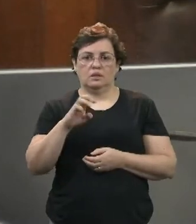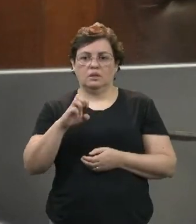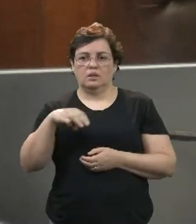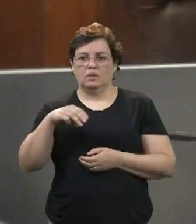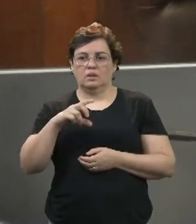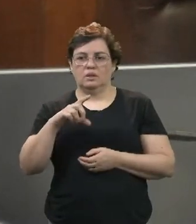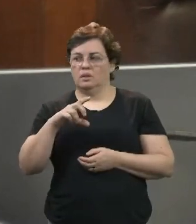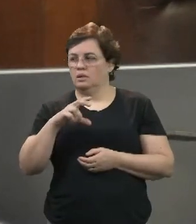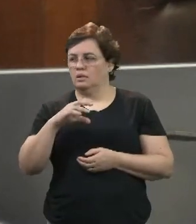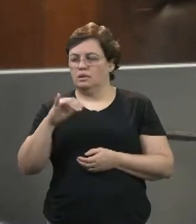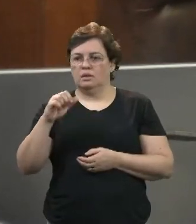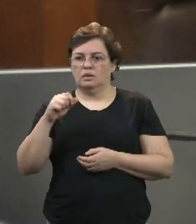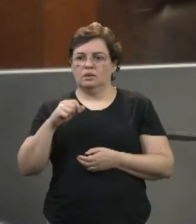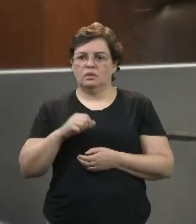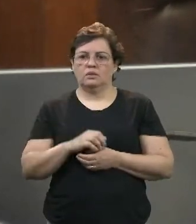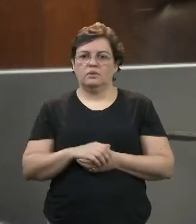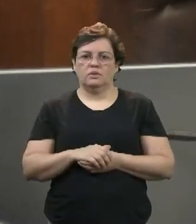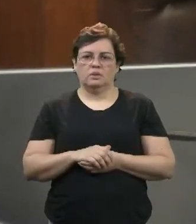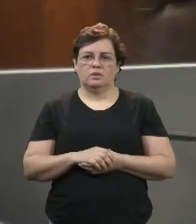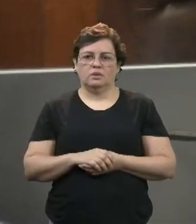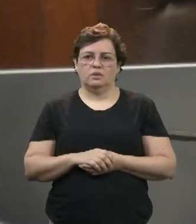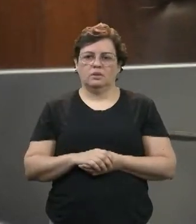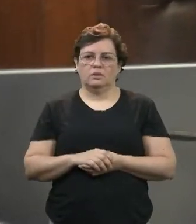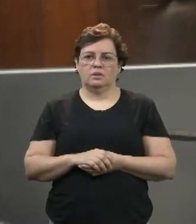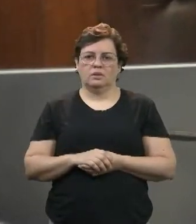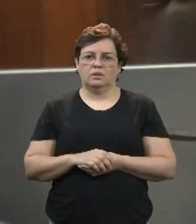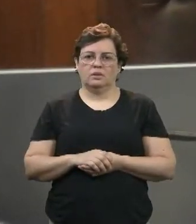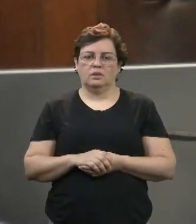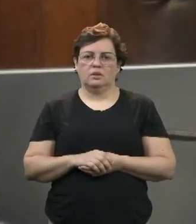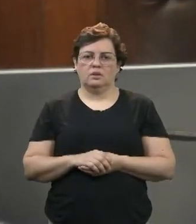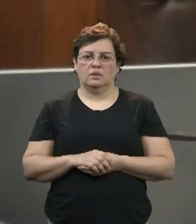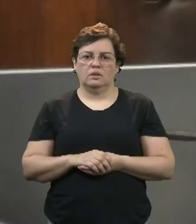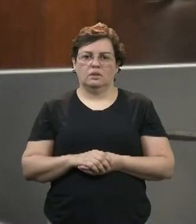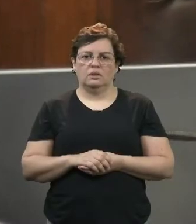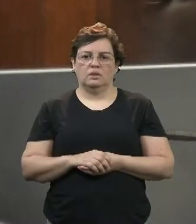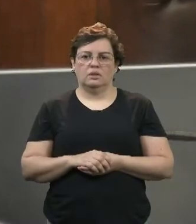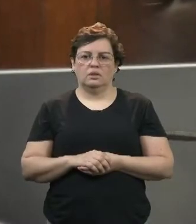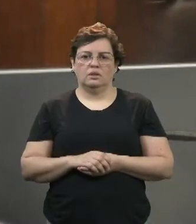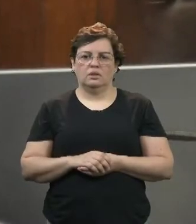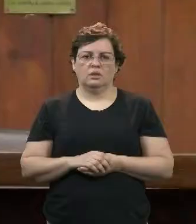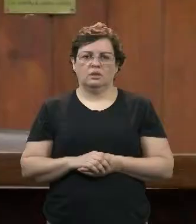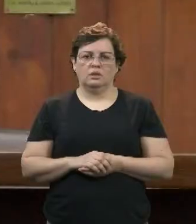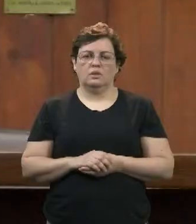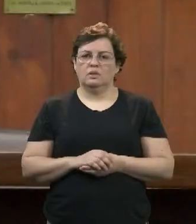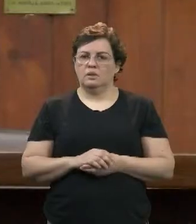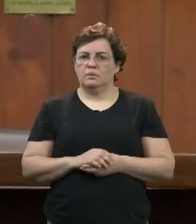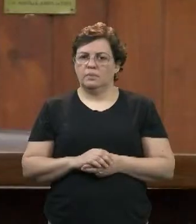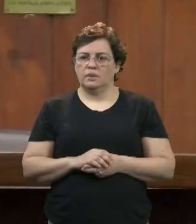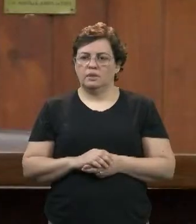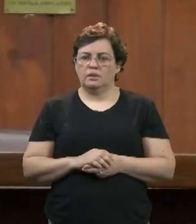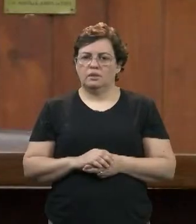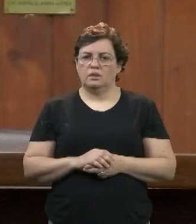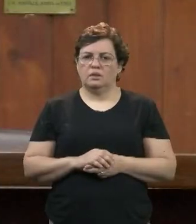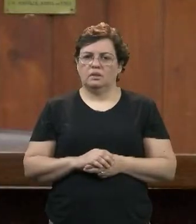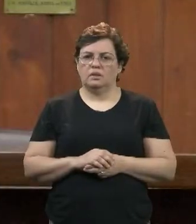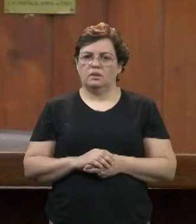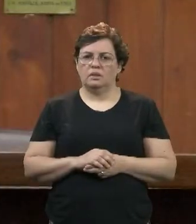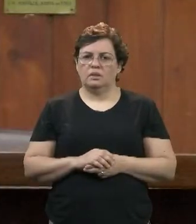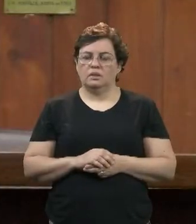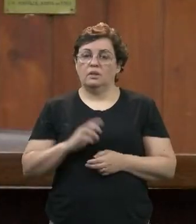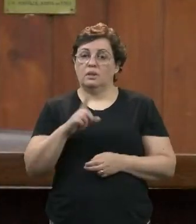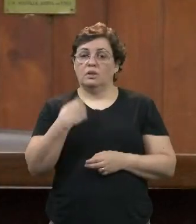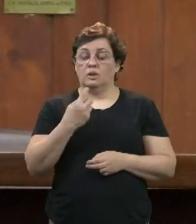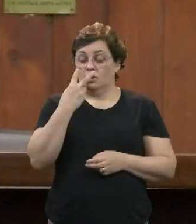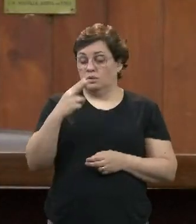meses, qual seria a média que ficaria a taxa? Então, a gente, renovando o contrato, nós vamos considerar a taxa